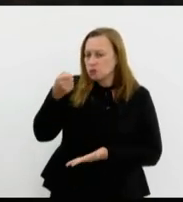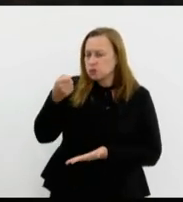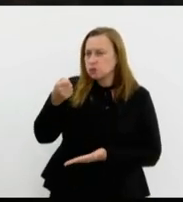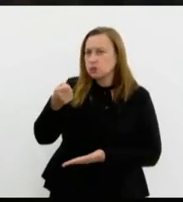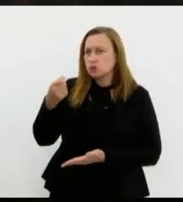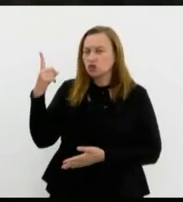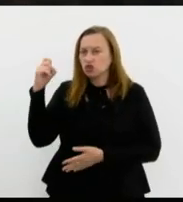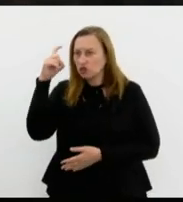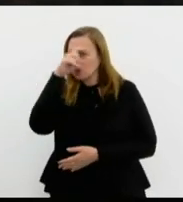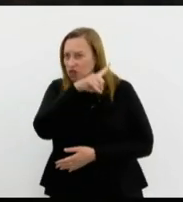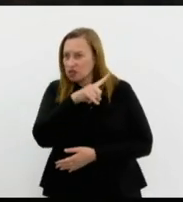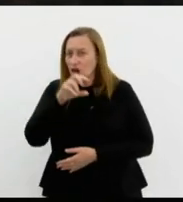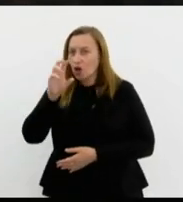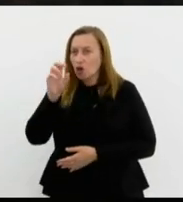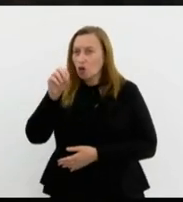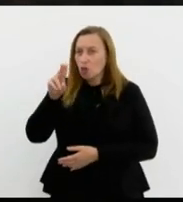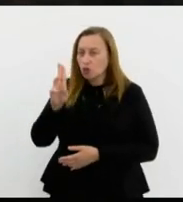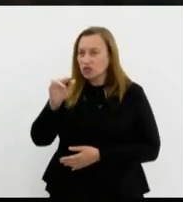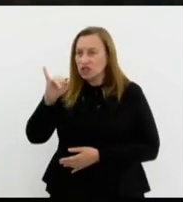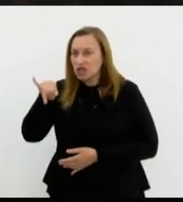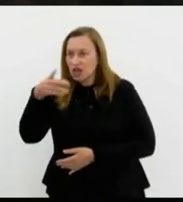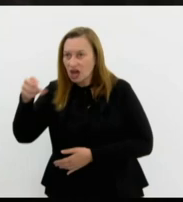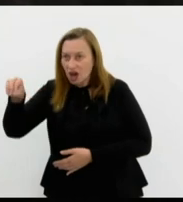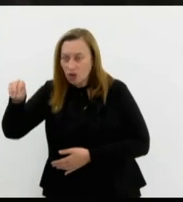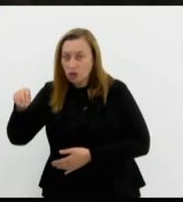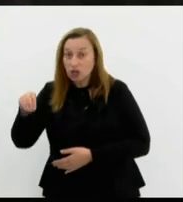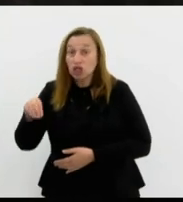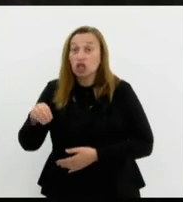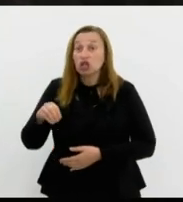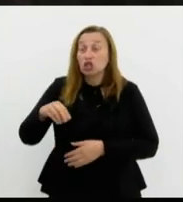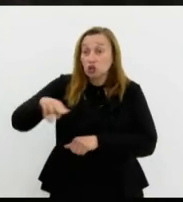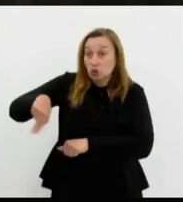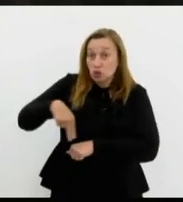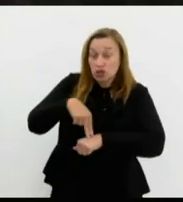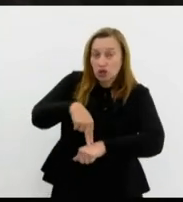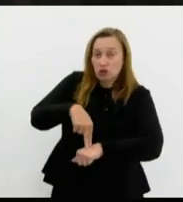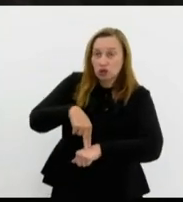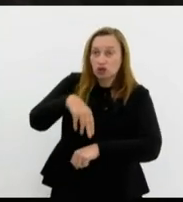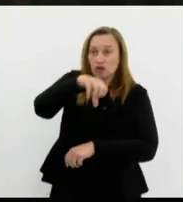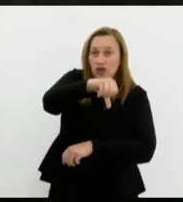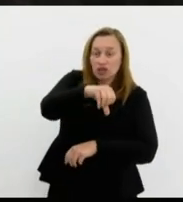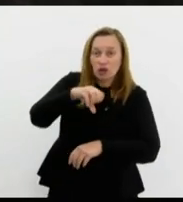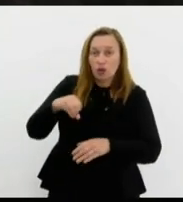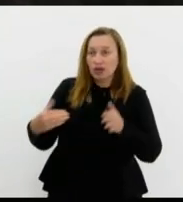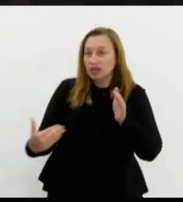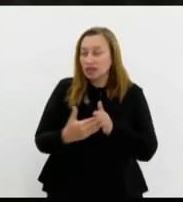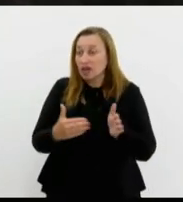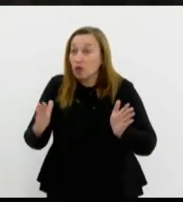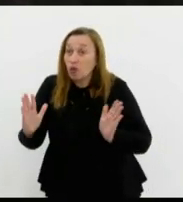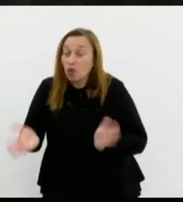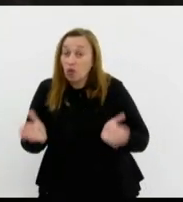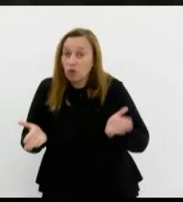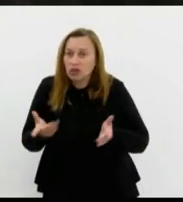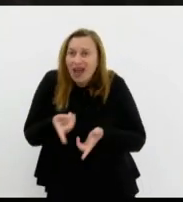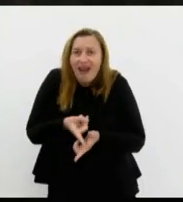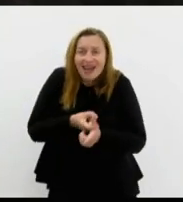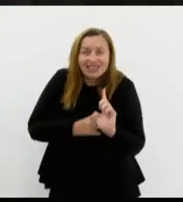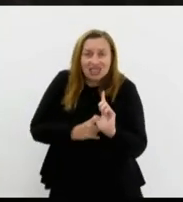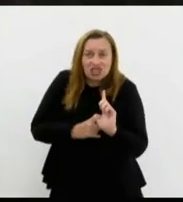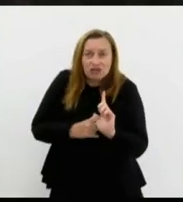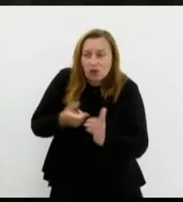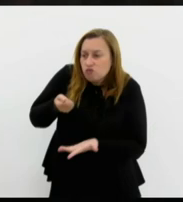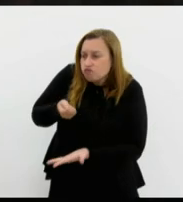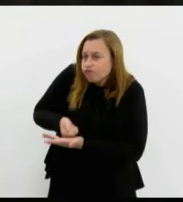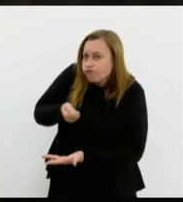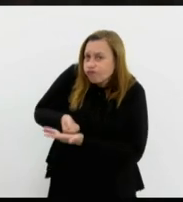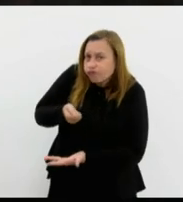União nos fez de 98 para cá, quando cobrou de serviço da dívida de